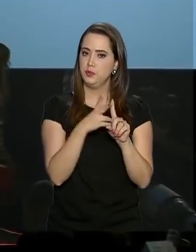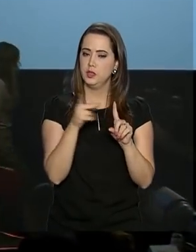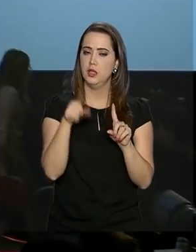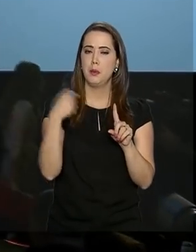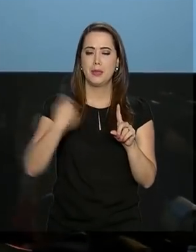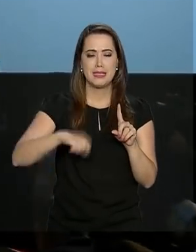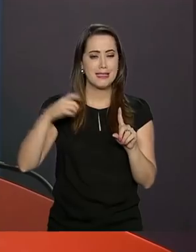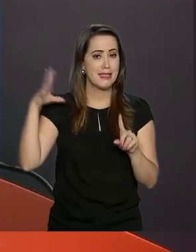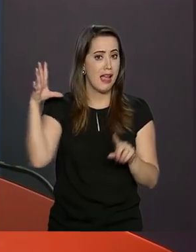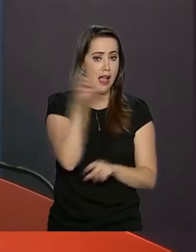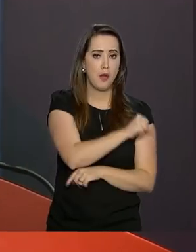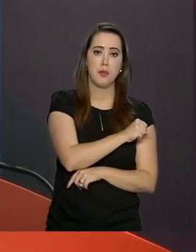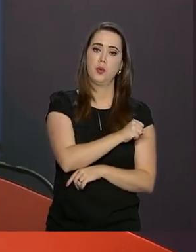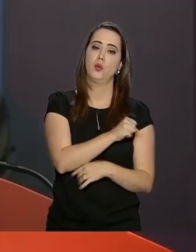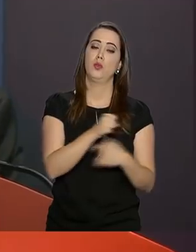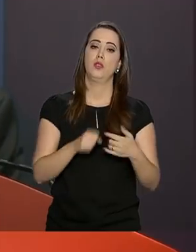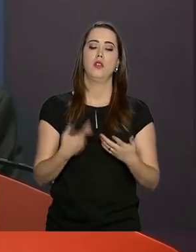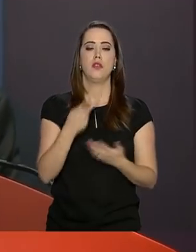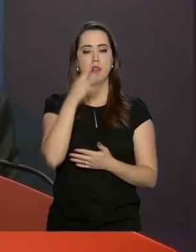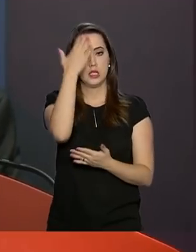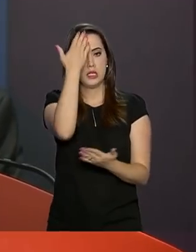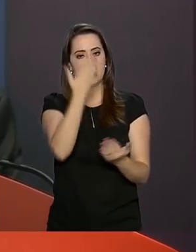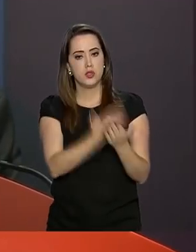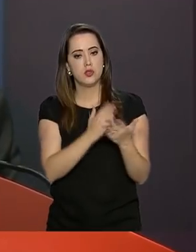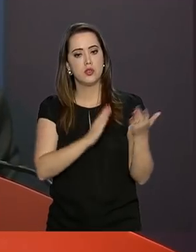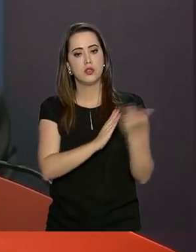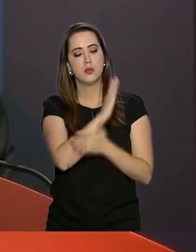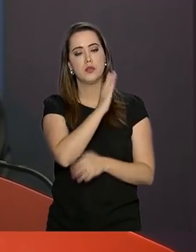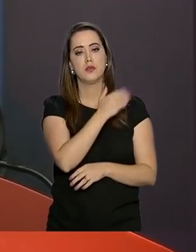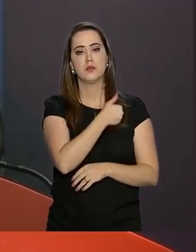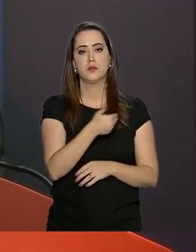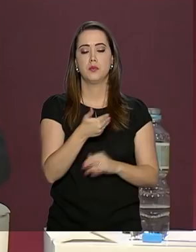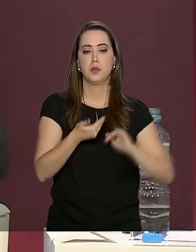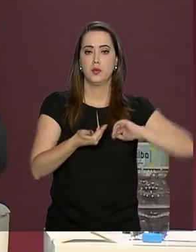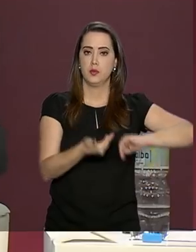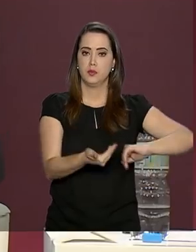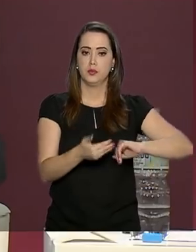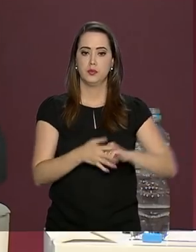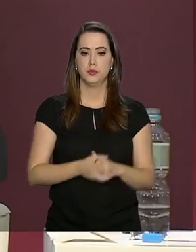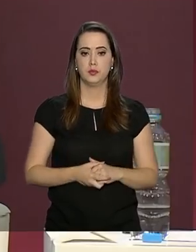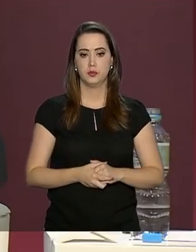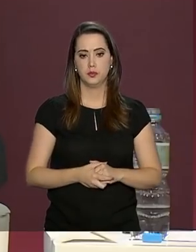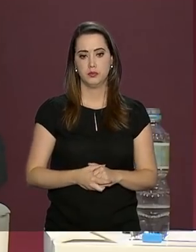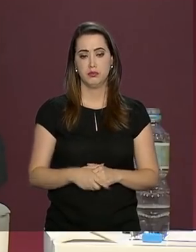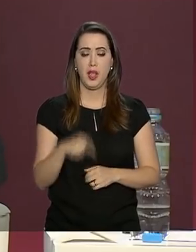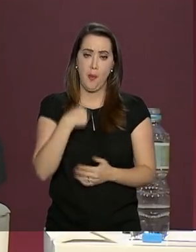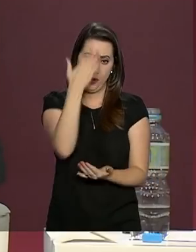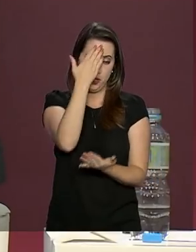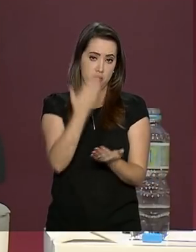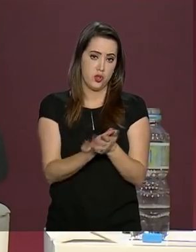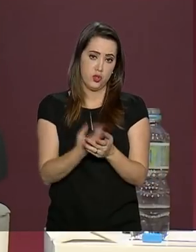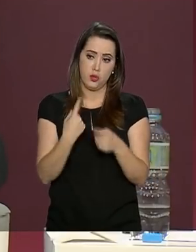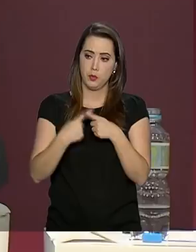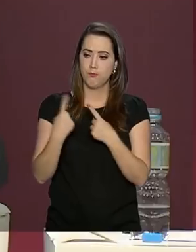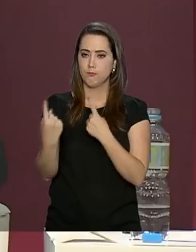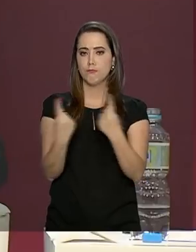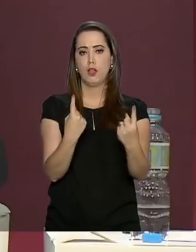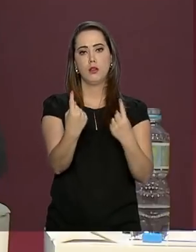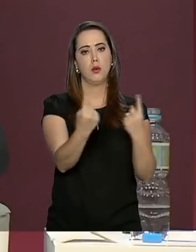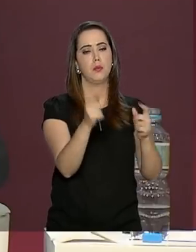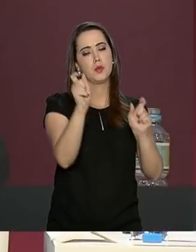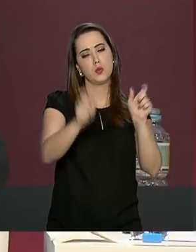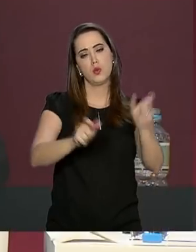inescapável e disse que está confiante na aprovação pelo Congresso Nacional. Eu estou muito otimista por isso tudo, porque eu vejo que cada um